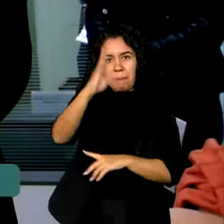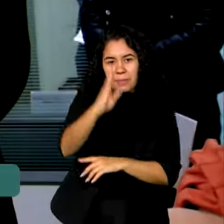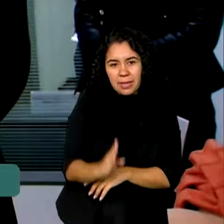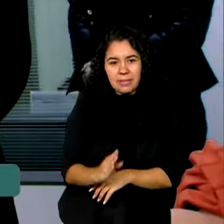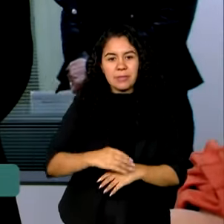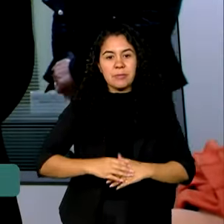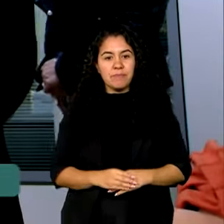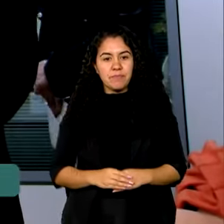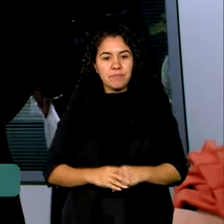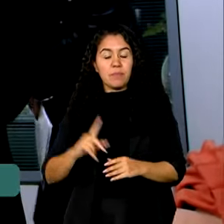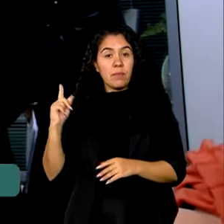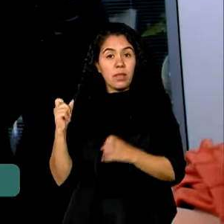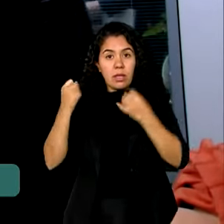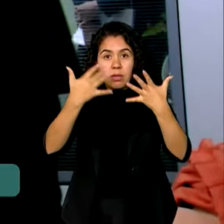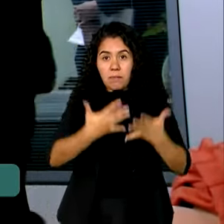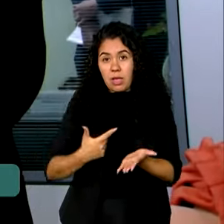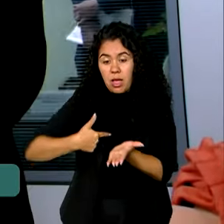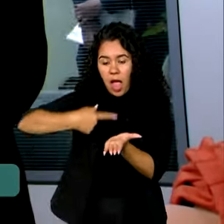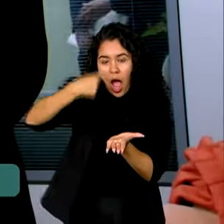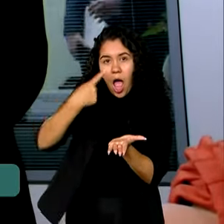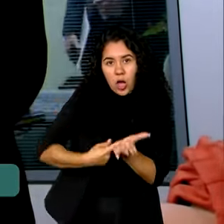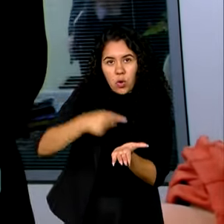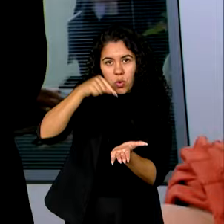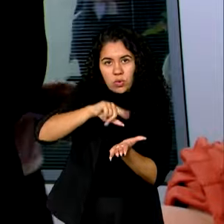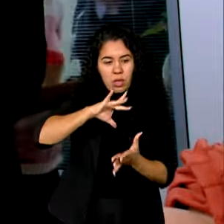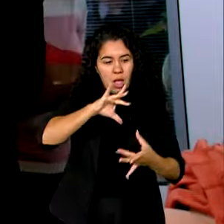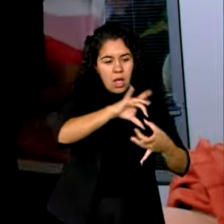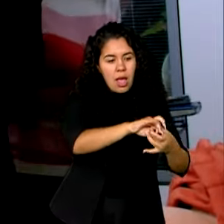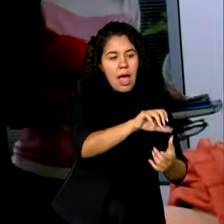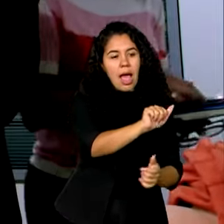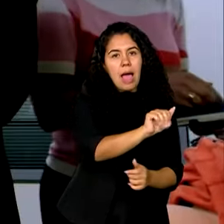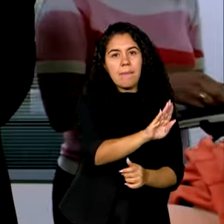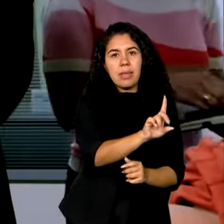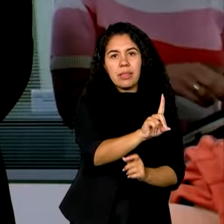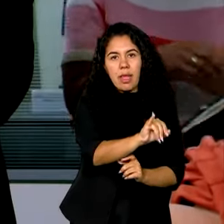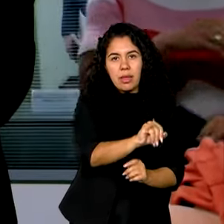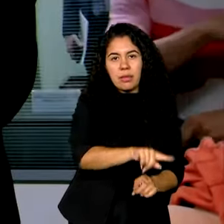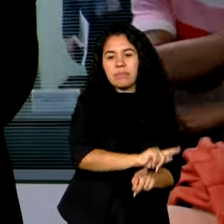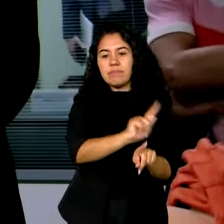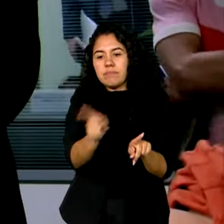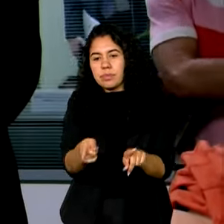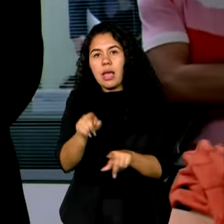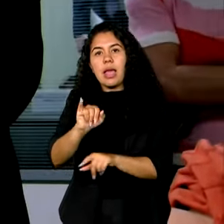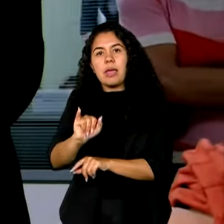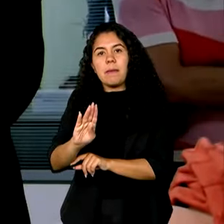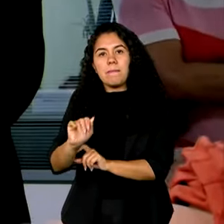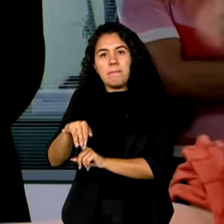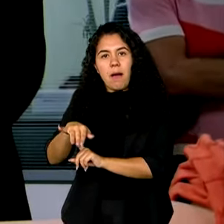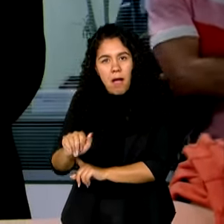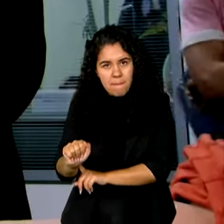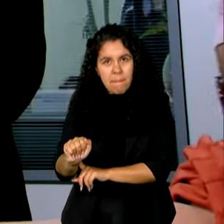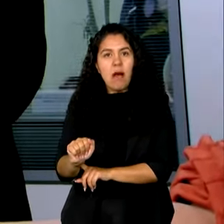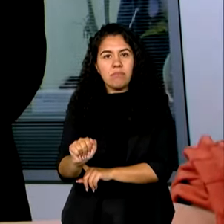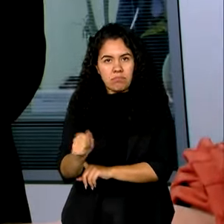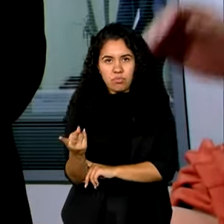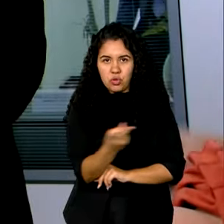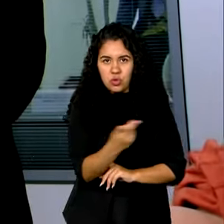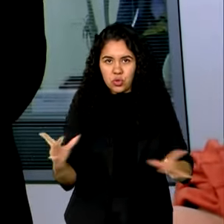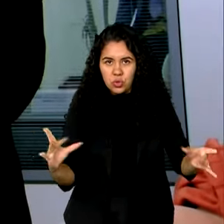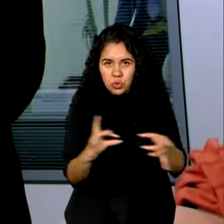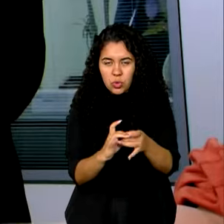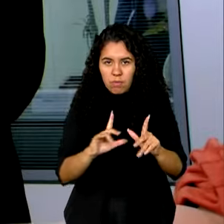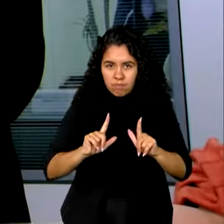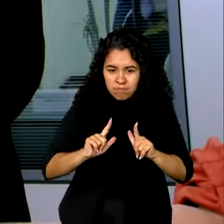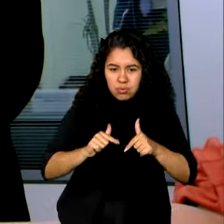É um acordo que envolve a BDI e o IBAMA e o trabalho deve começar logo.